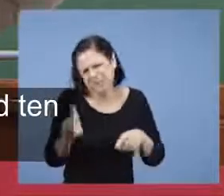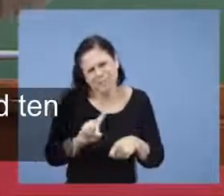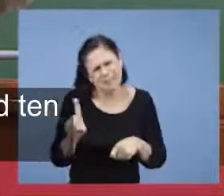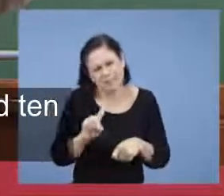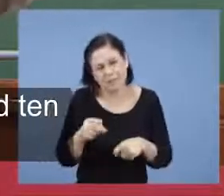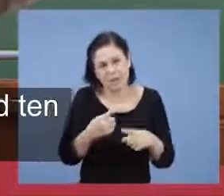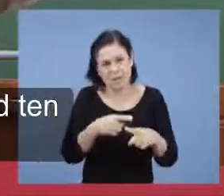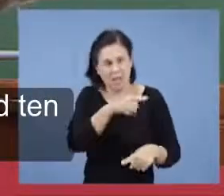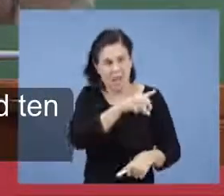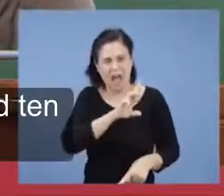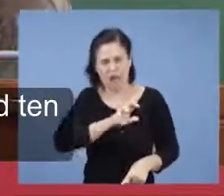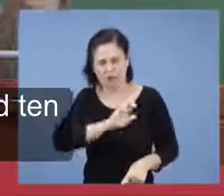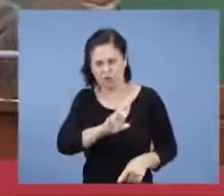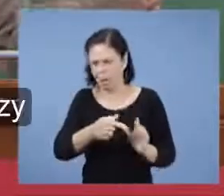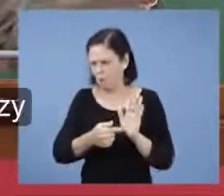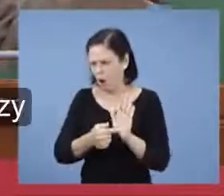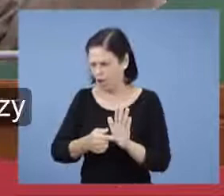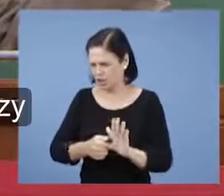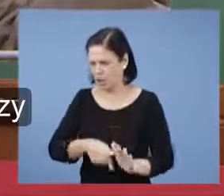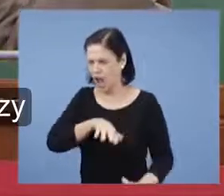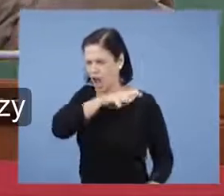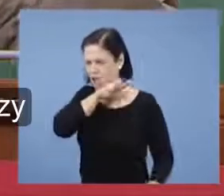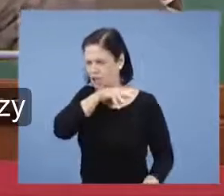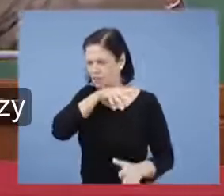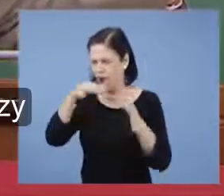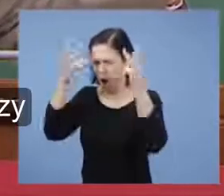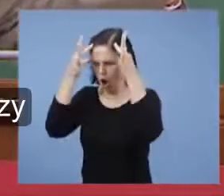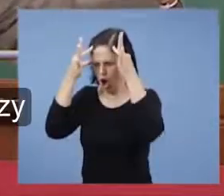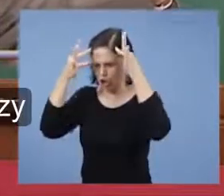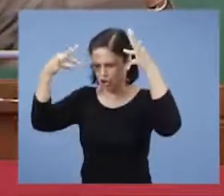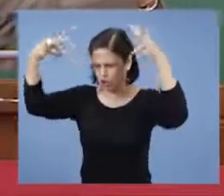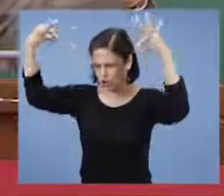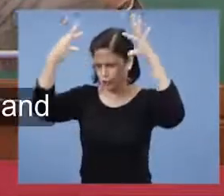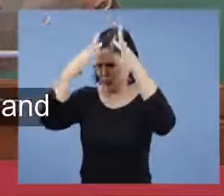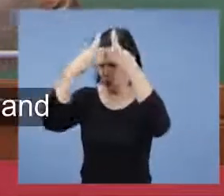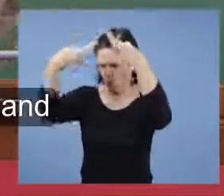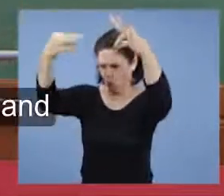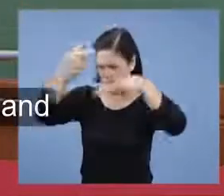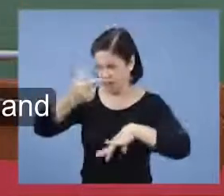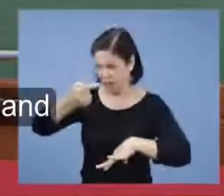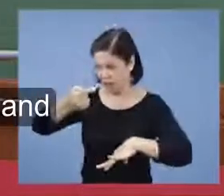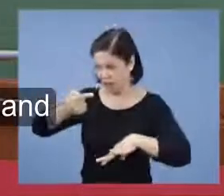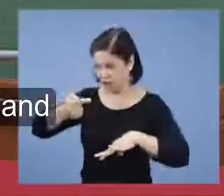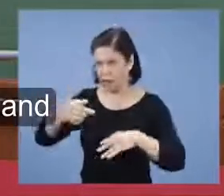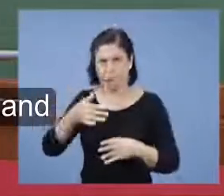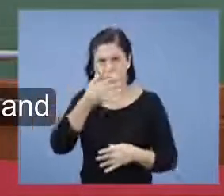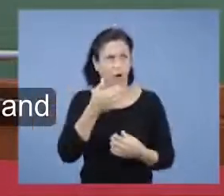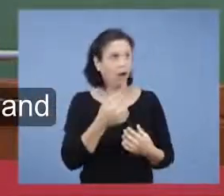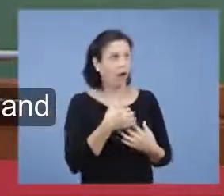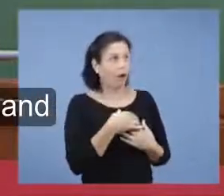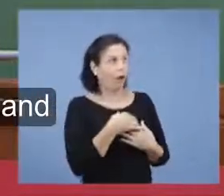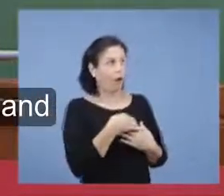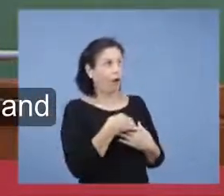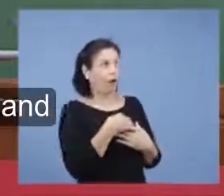A B, você tinha sete cabeças, dez chifres. Você olha o negócio daquele e você fica doido. Então, aí começam aquelas descrições